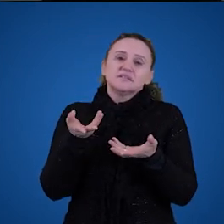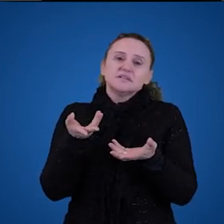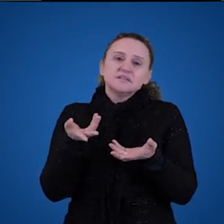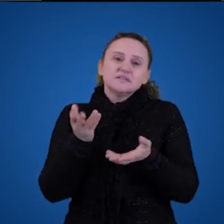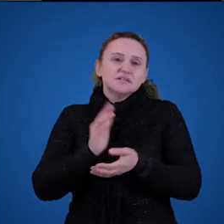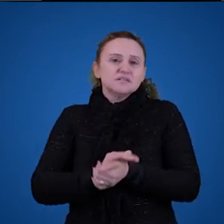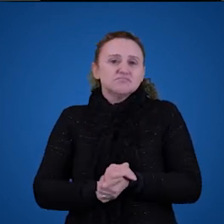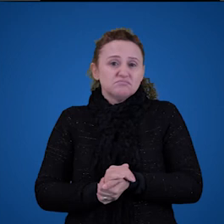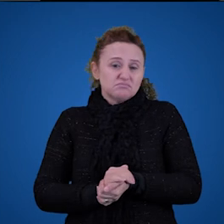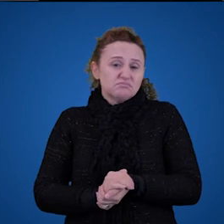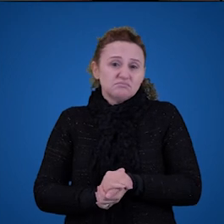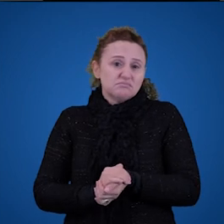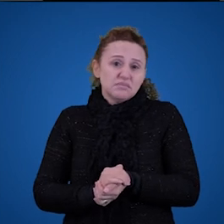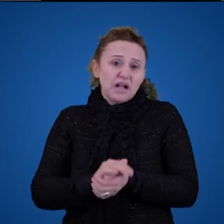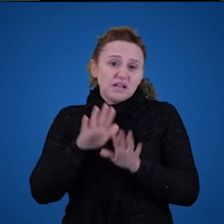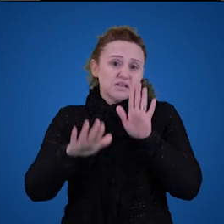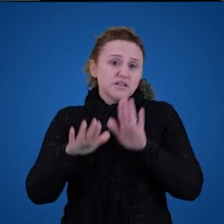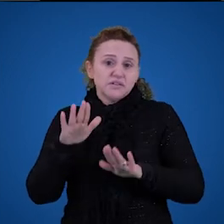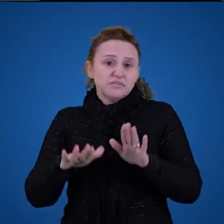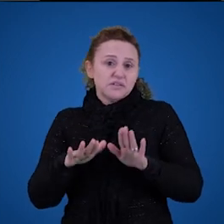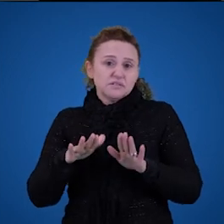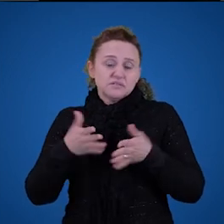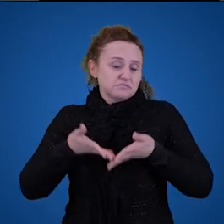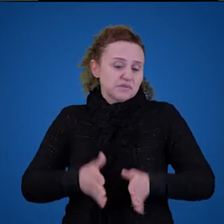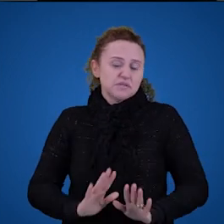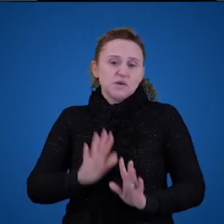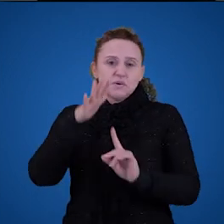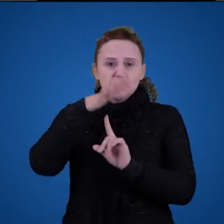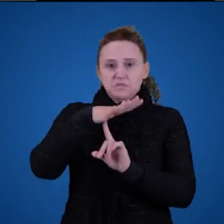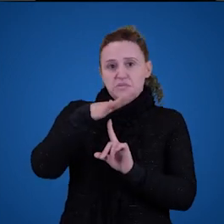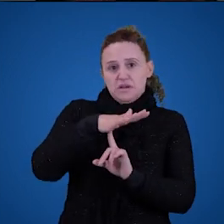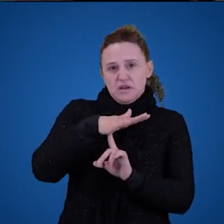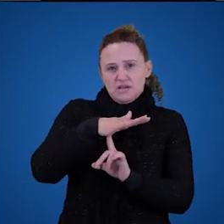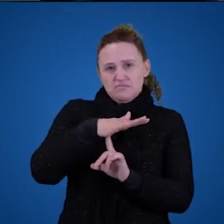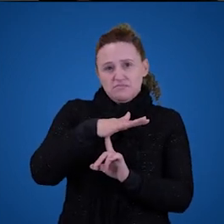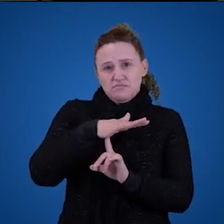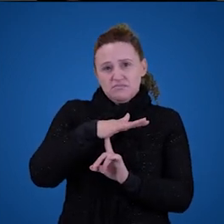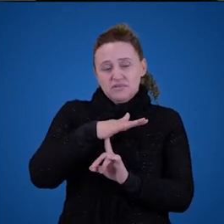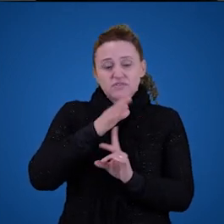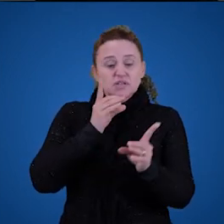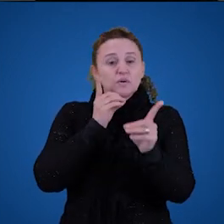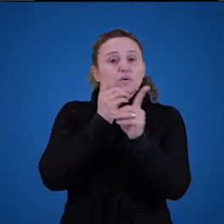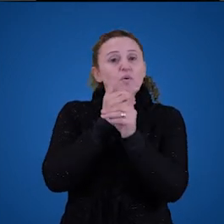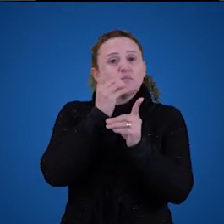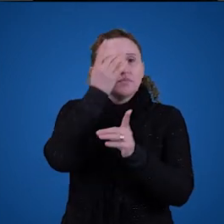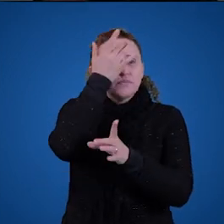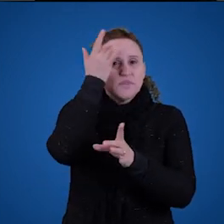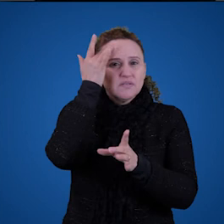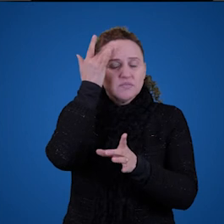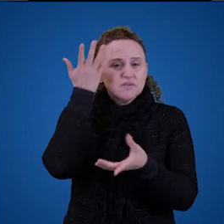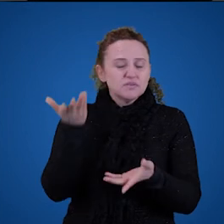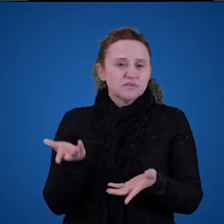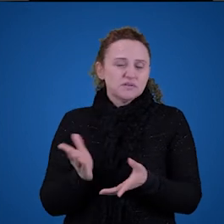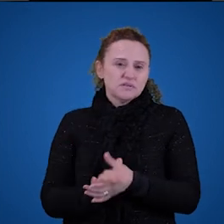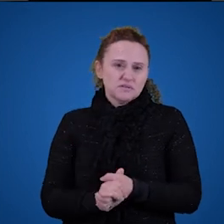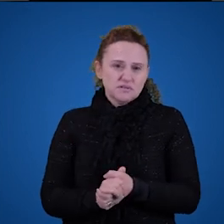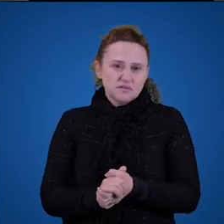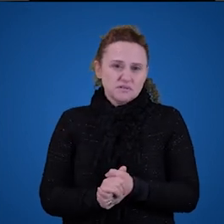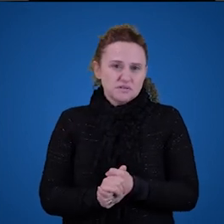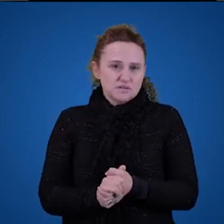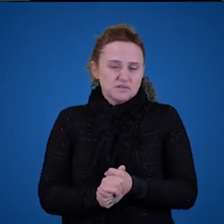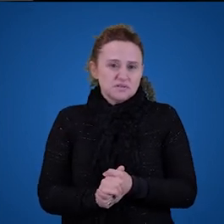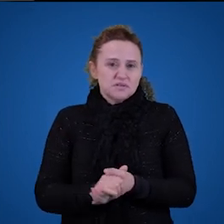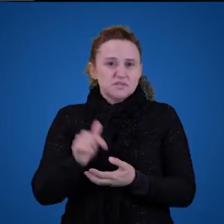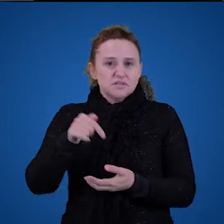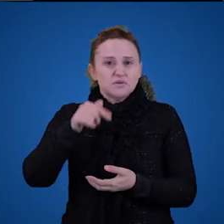importante para Guarapuava, mas que não tenha nascido no Paraná. Então, é só achar essa pessoa e a gente refuta a afirmação que